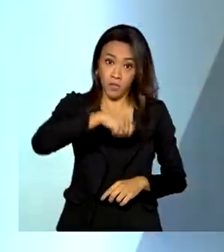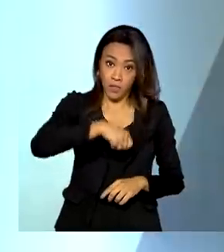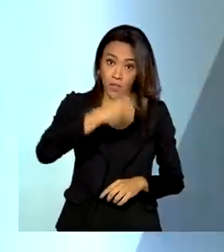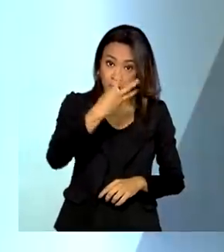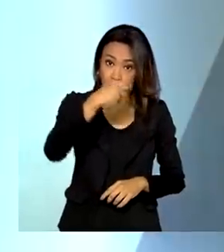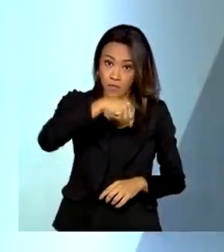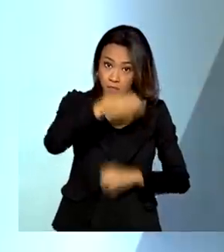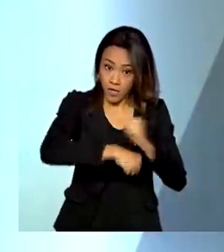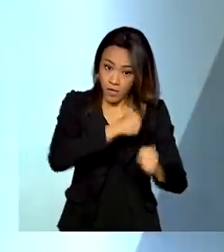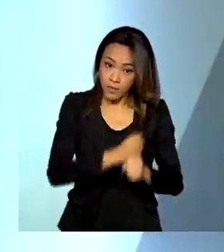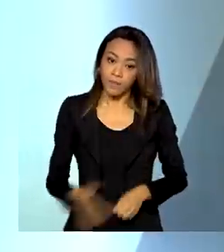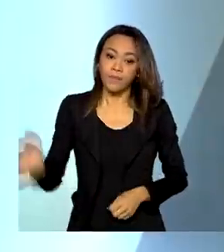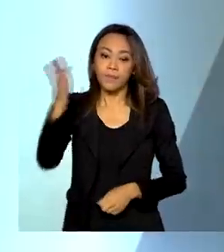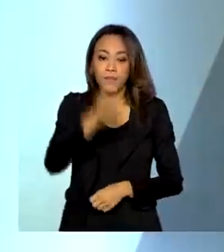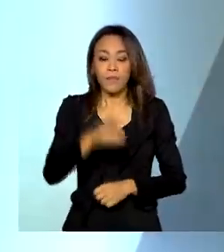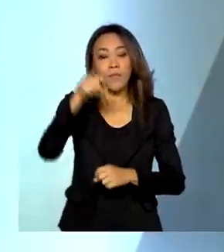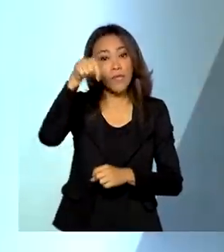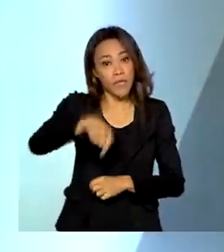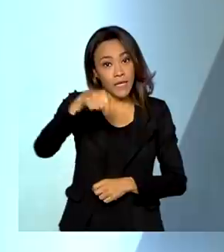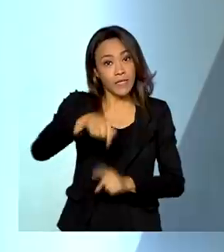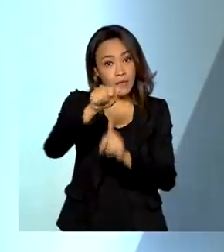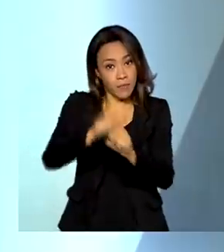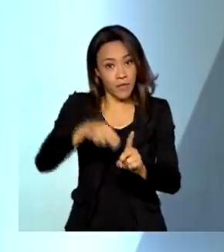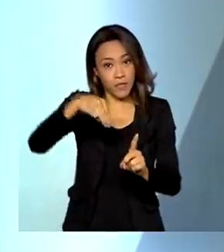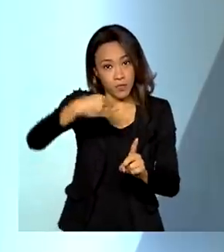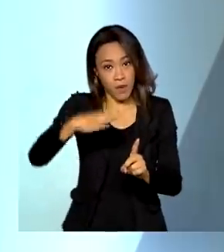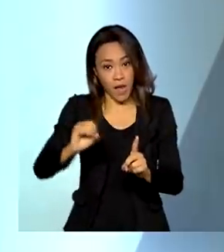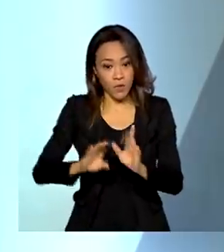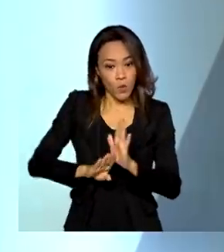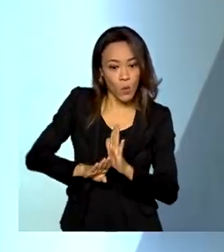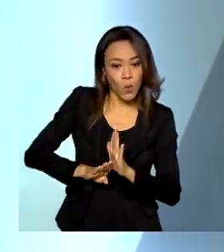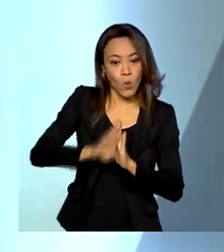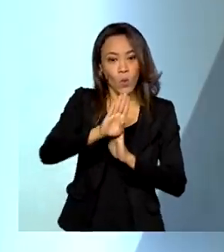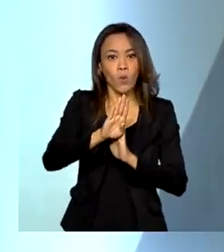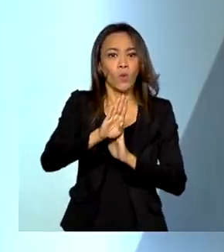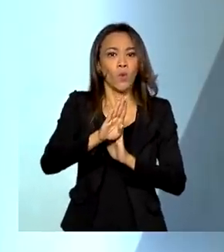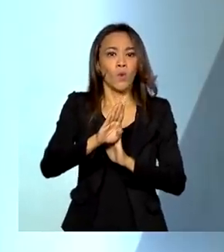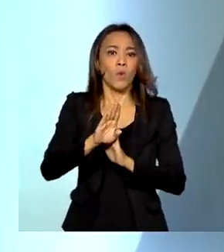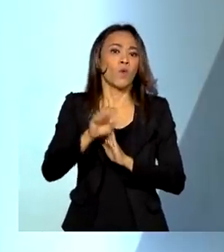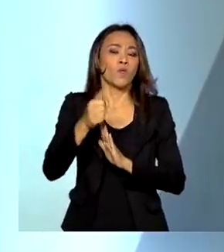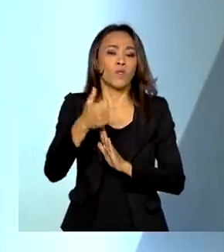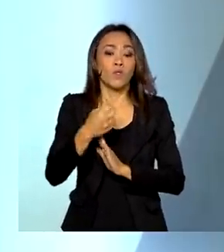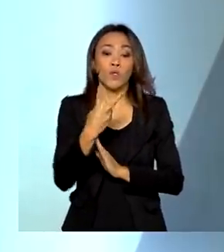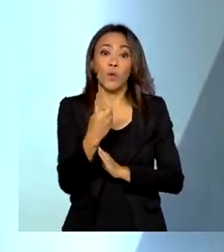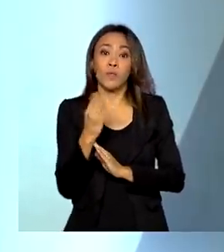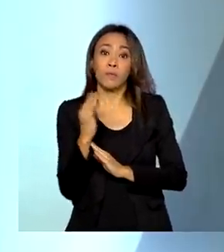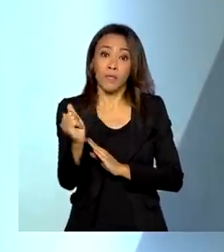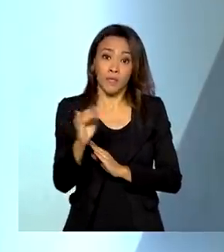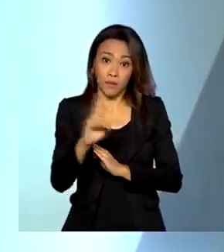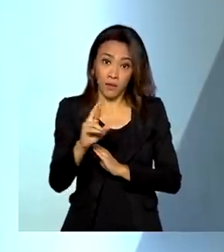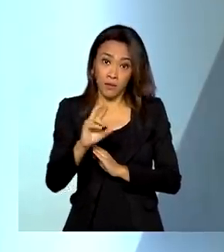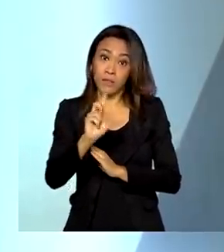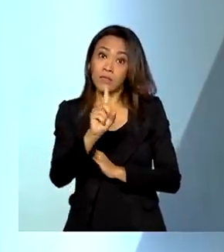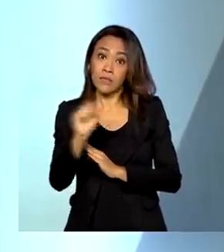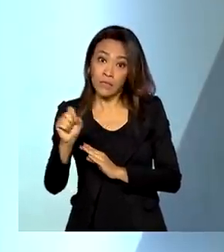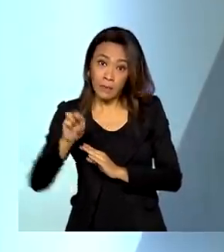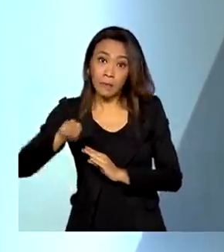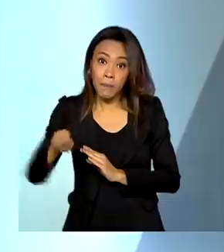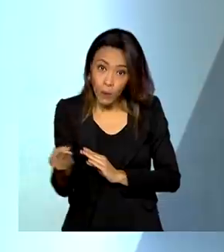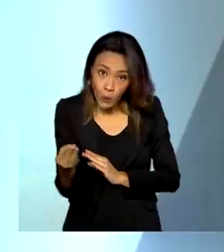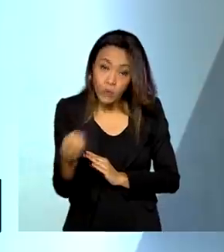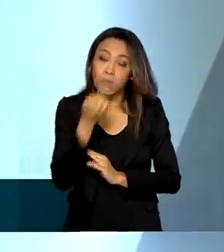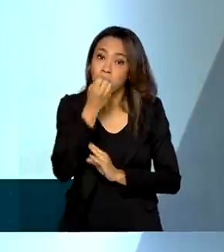Neste mês de março de 2021, o superávit chegou a R$ 2 bilhões e R 100 milhões. Um número bastante